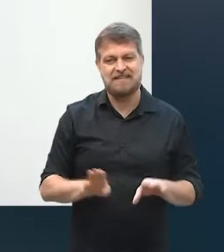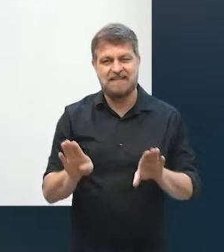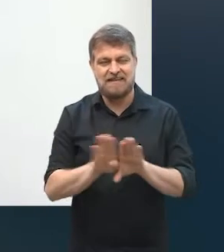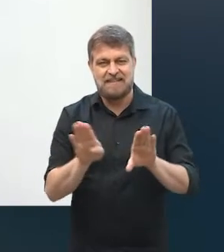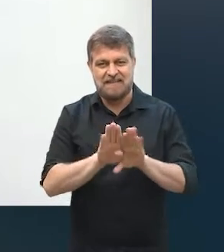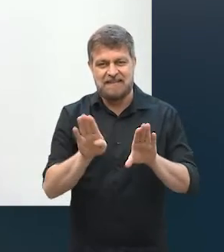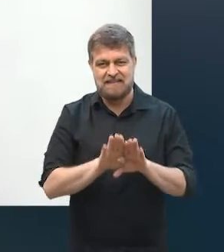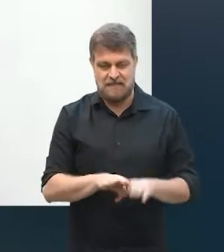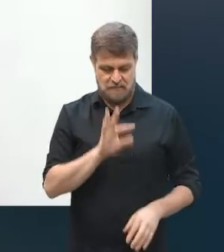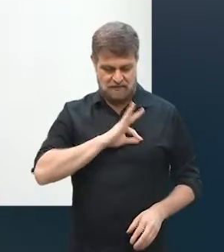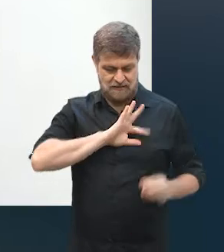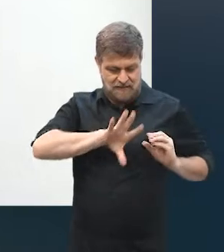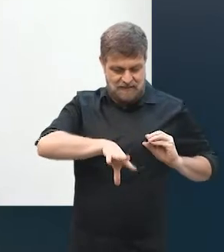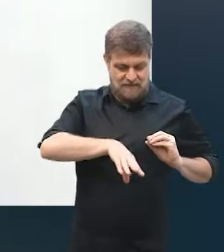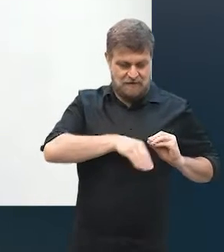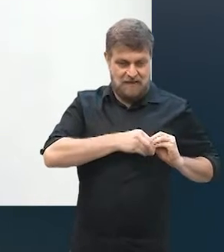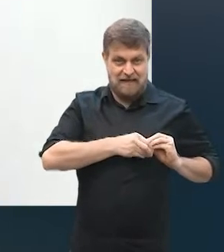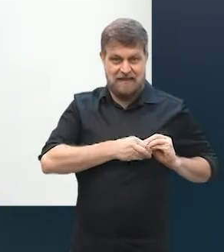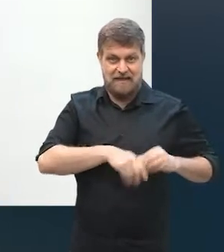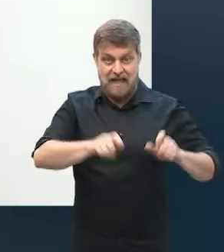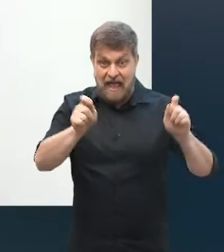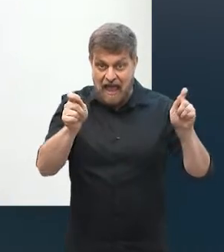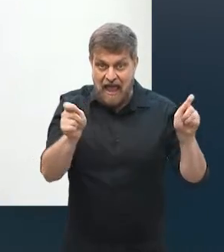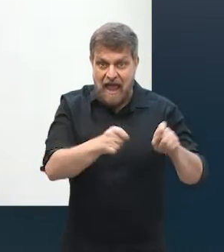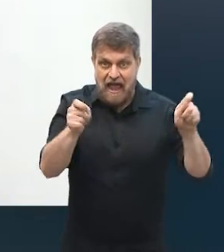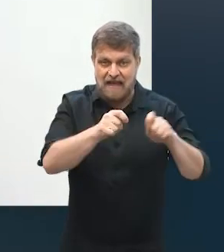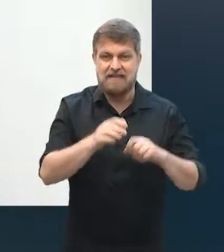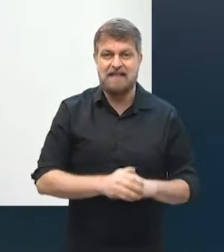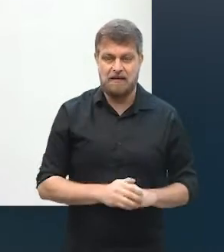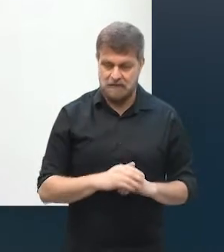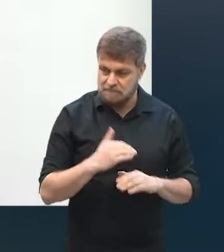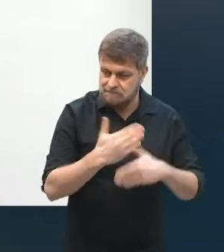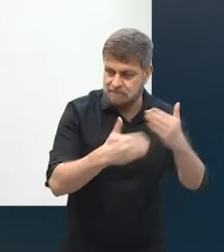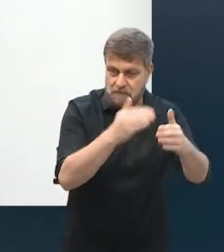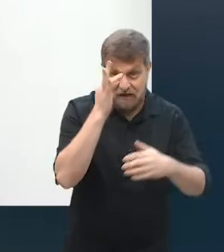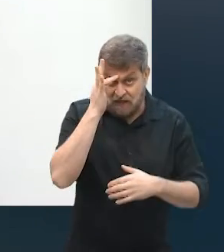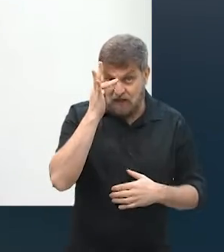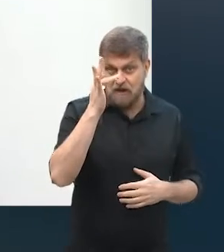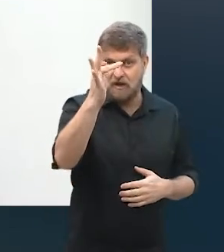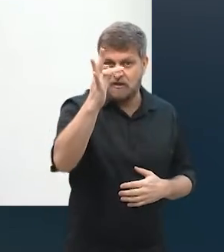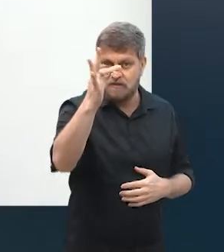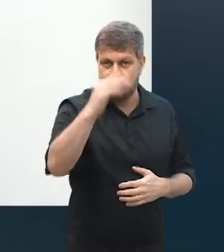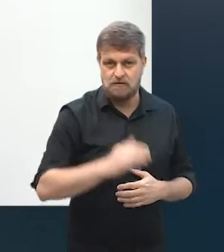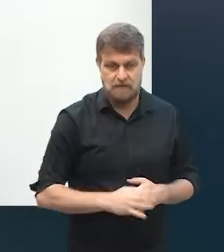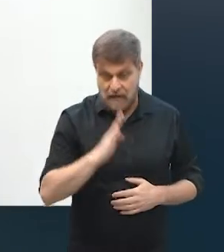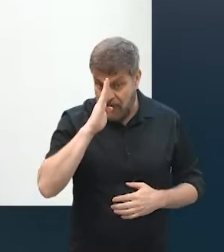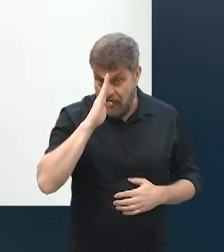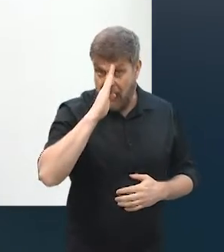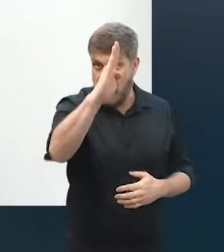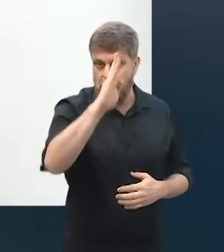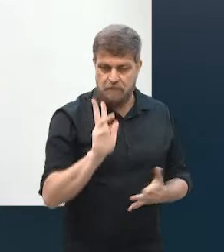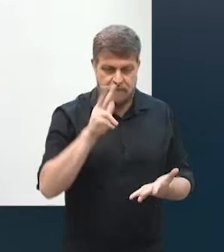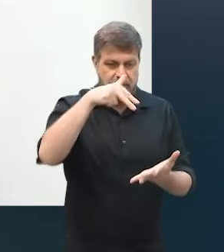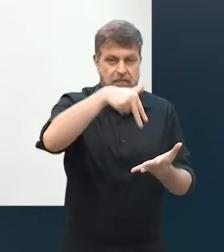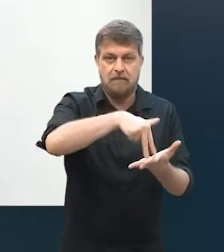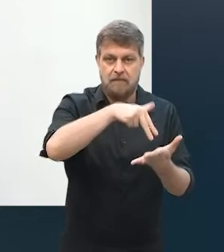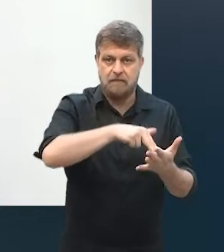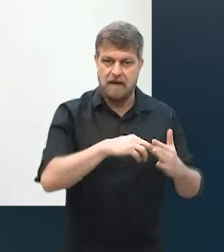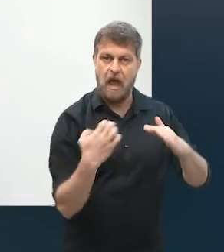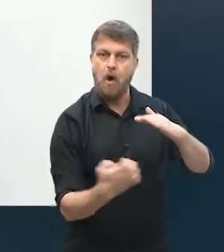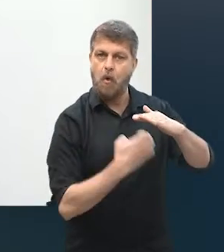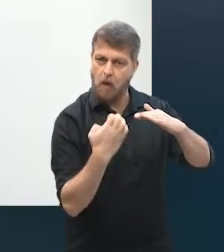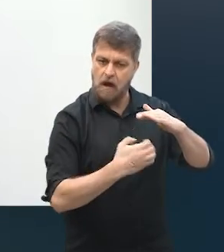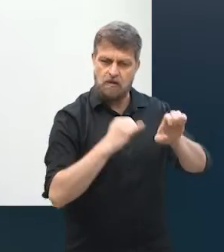vejam essa renda extra como algo que vai acrescentar e futuramente elas possam ser a dona do próprio